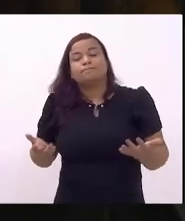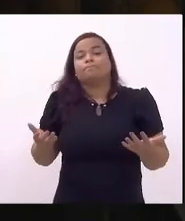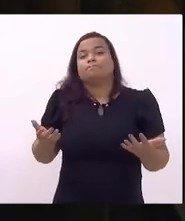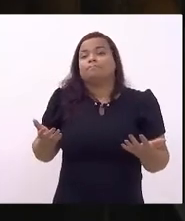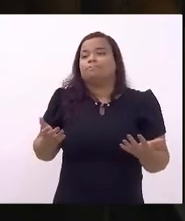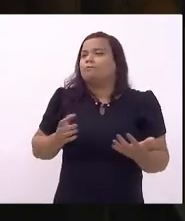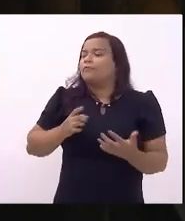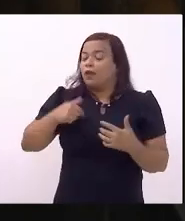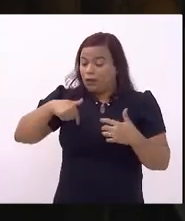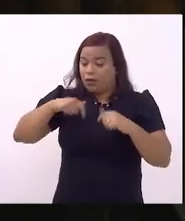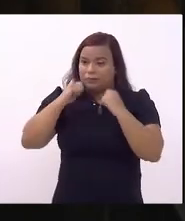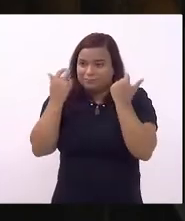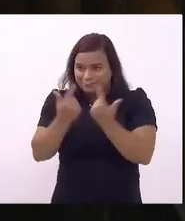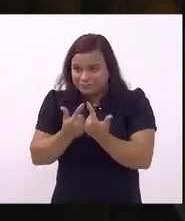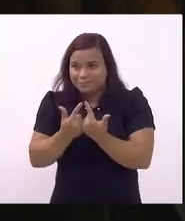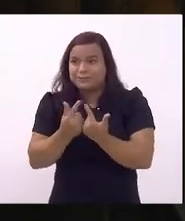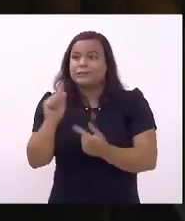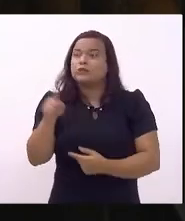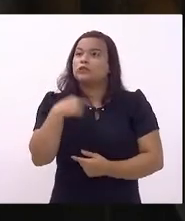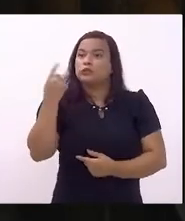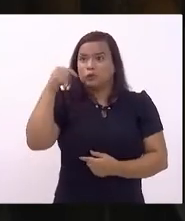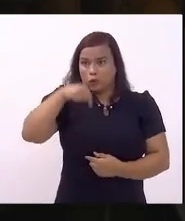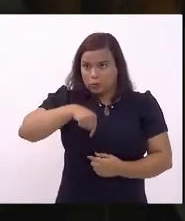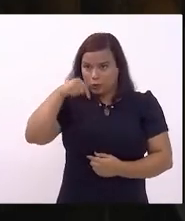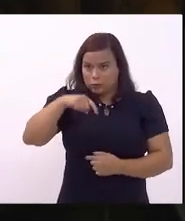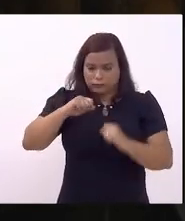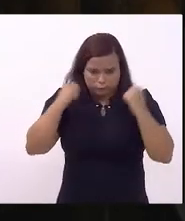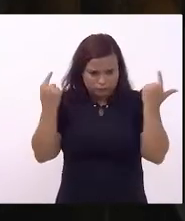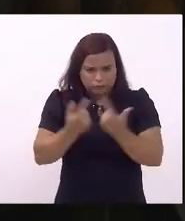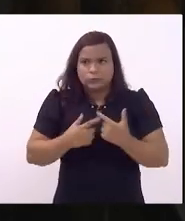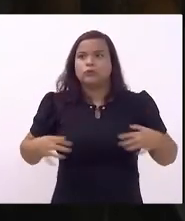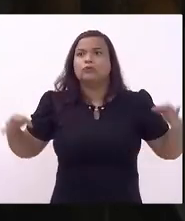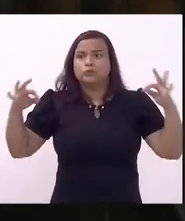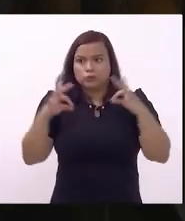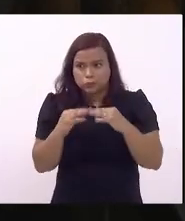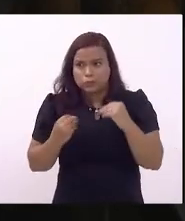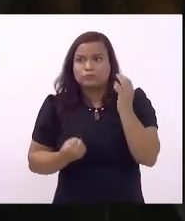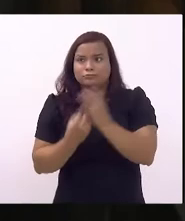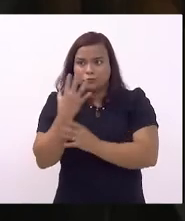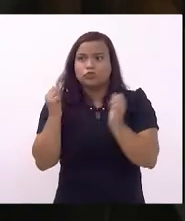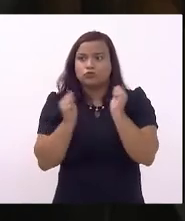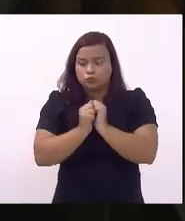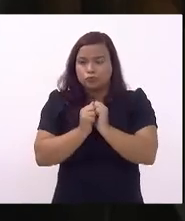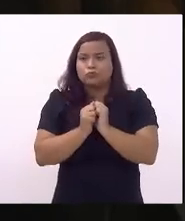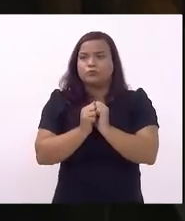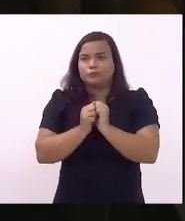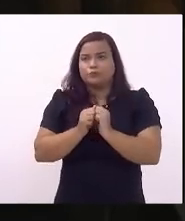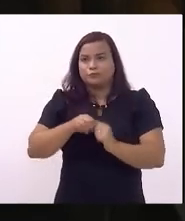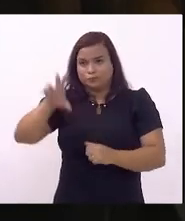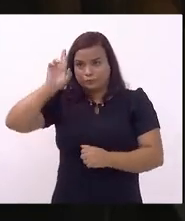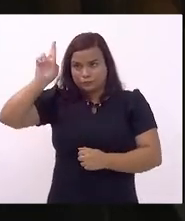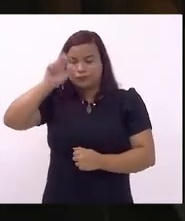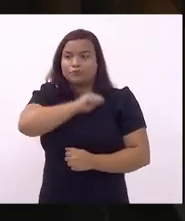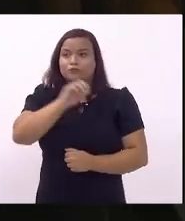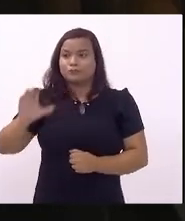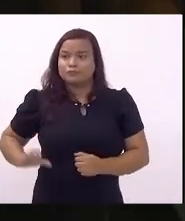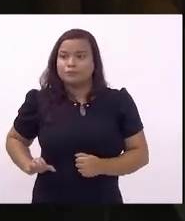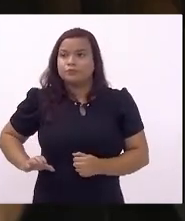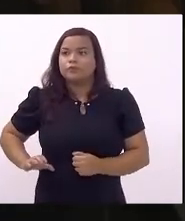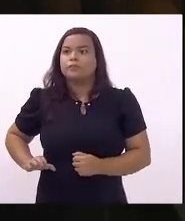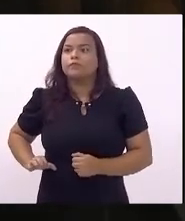Assembleia Legislativa nós aqui nós todos construímos isso juntos sob a liderança do presidente André Ciliano